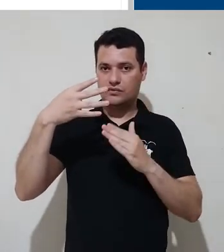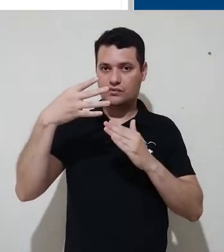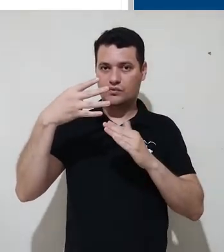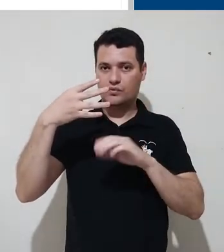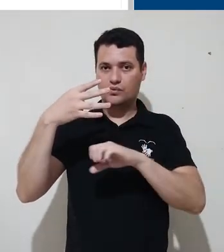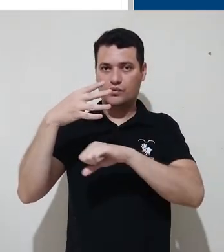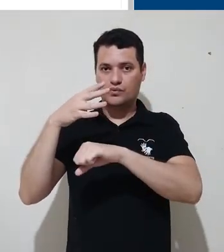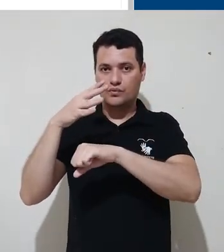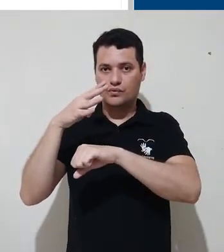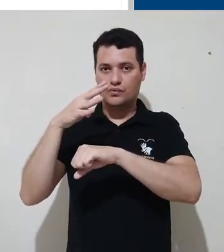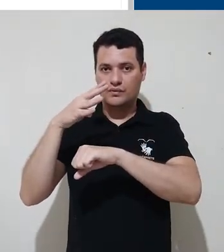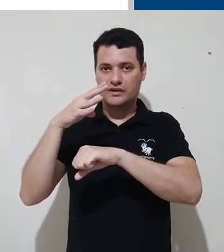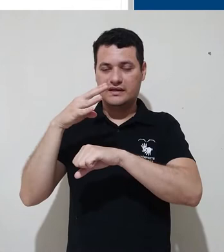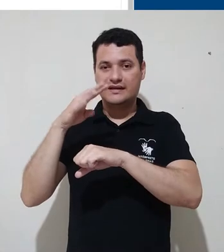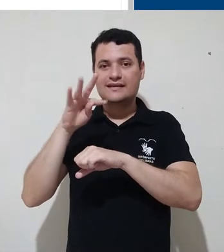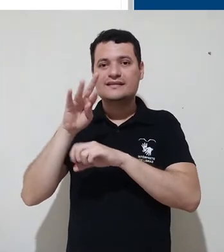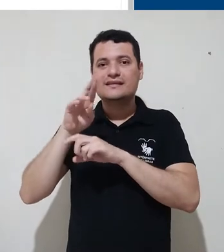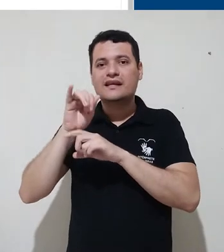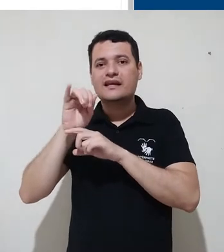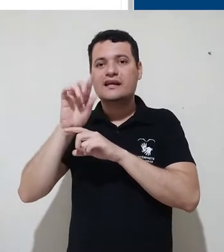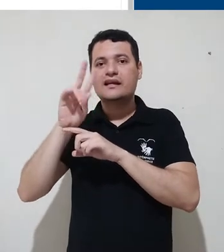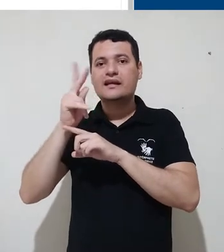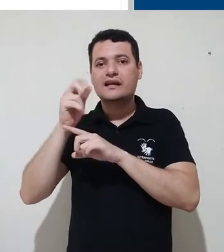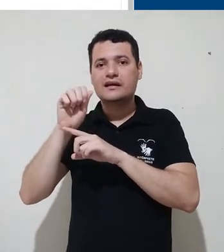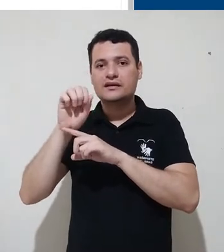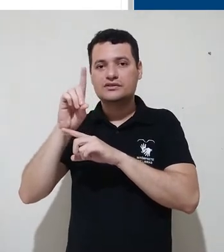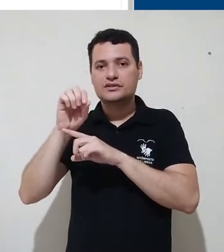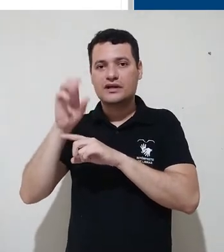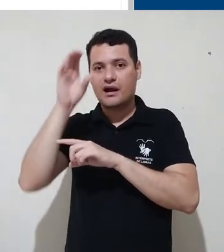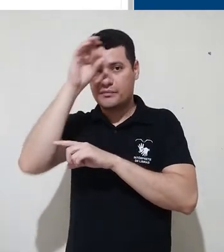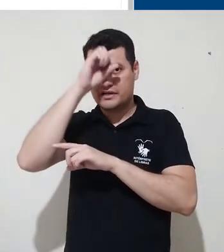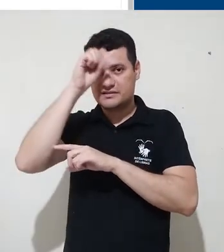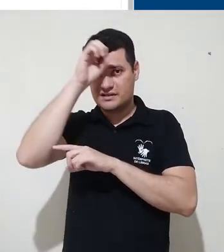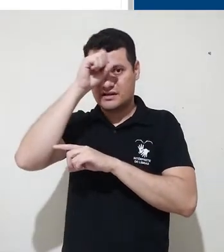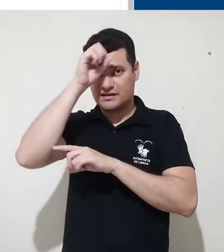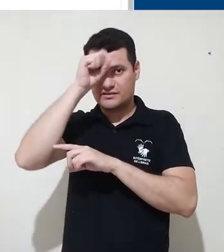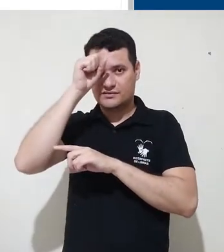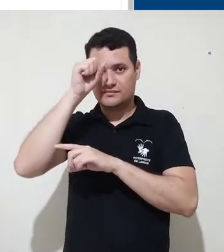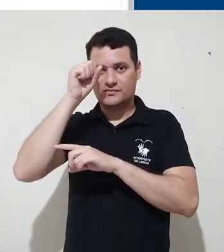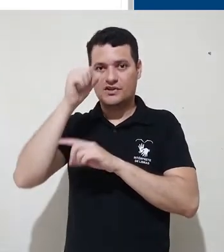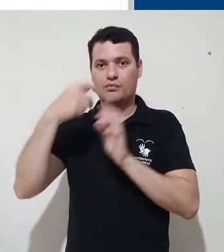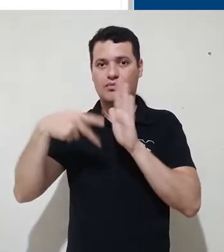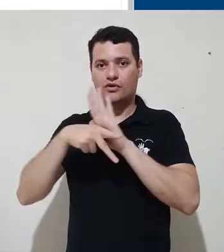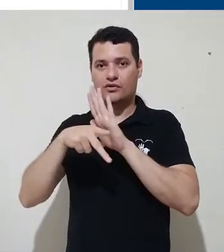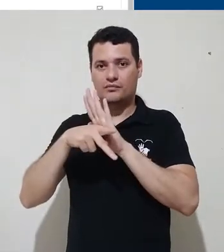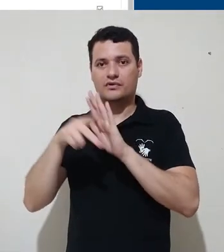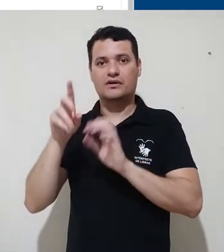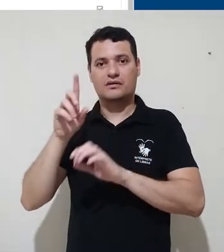No caso, eu quero fazer acesso a essa trilha de aprendizado do professor, que é uma disciplina.